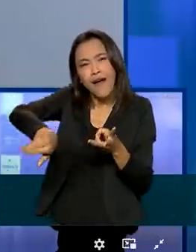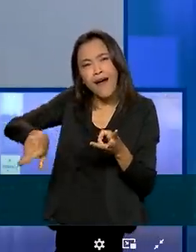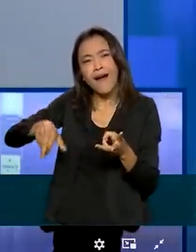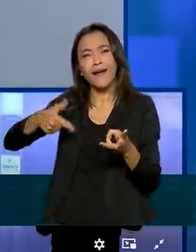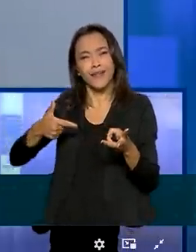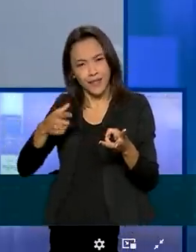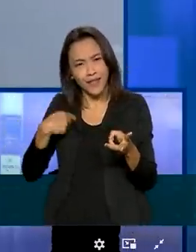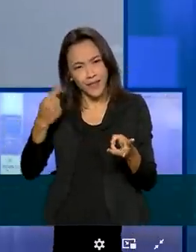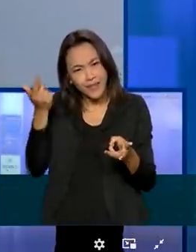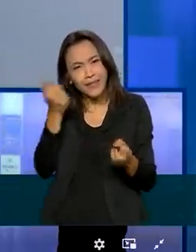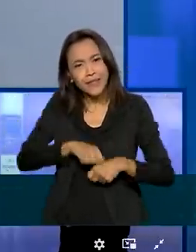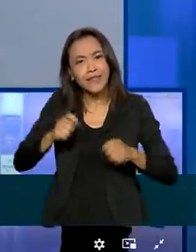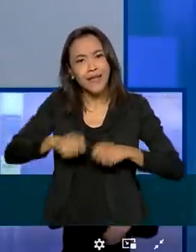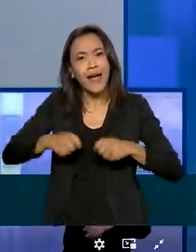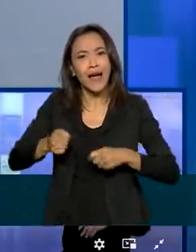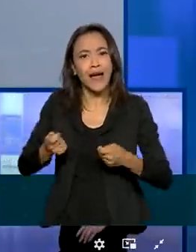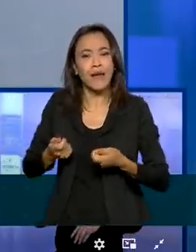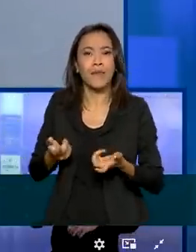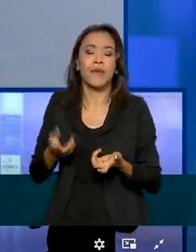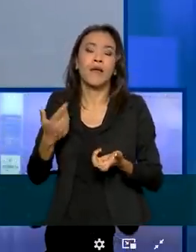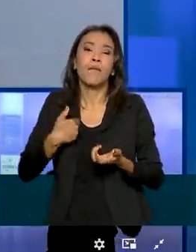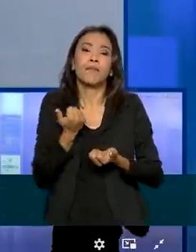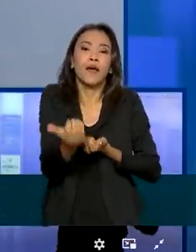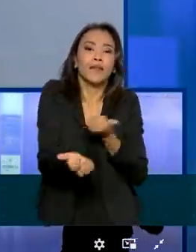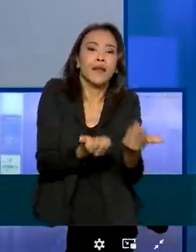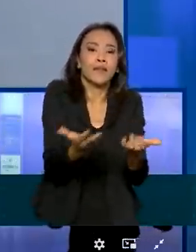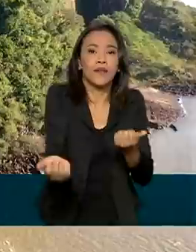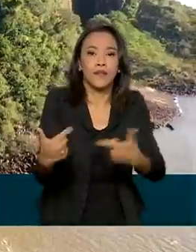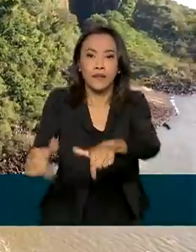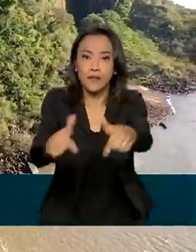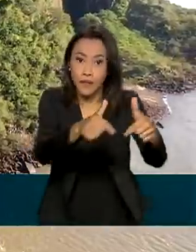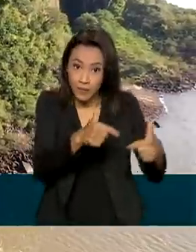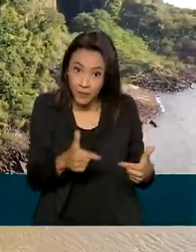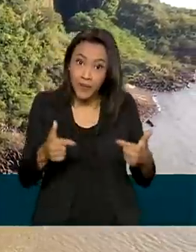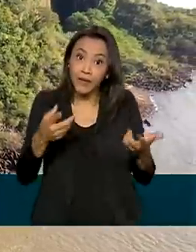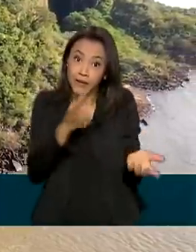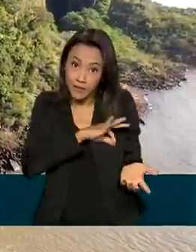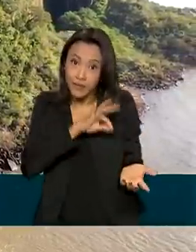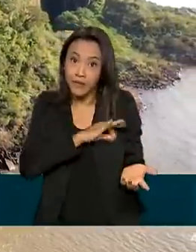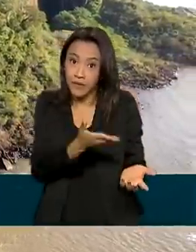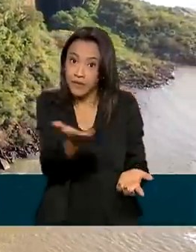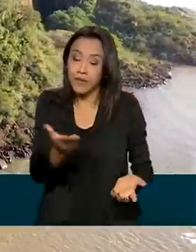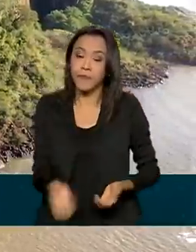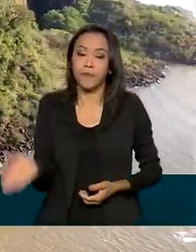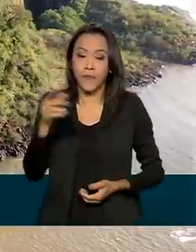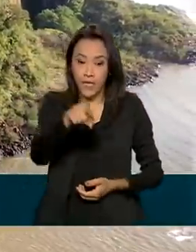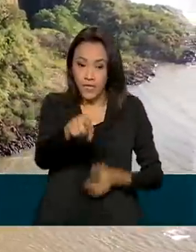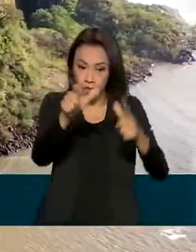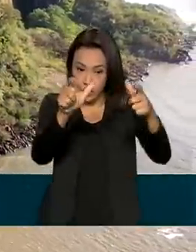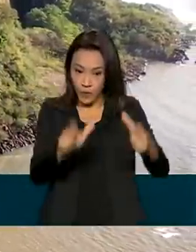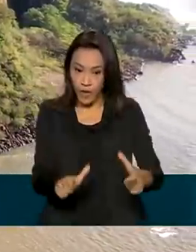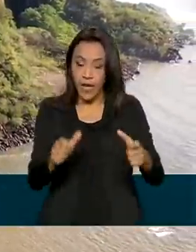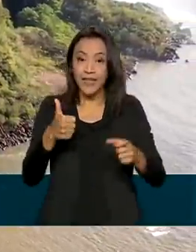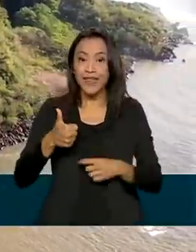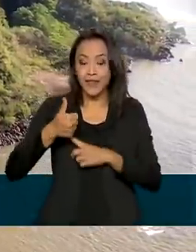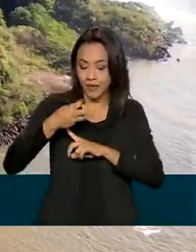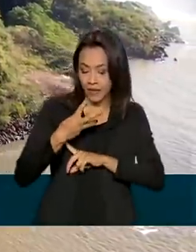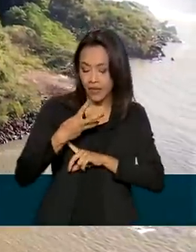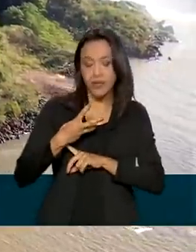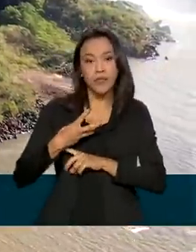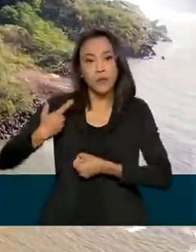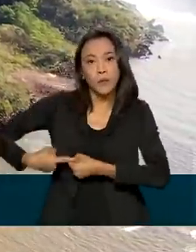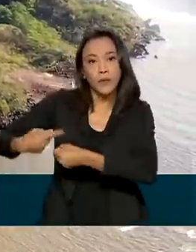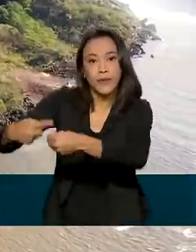vão poder ser exploradas nesse parque, gerando emprego, gerando renda. Além de Foz do Iguaçu, 13 municípios da região